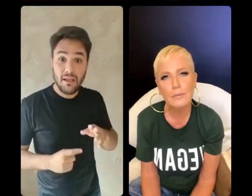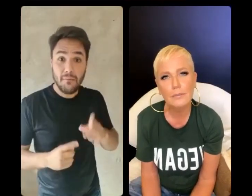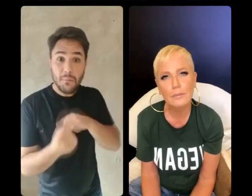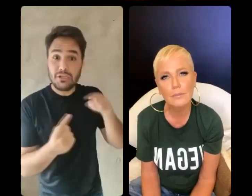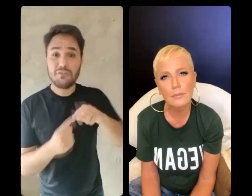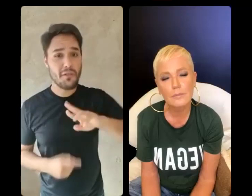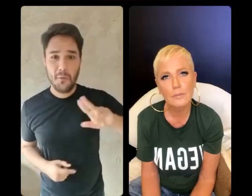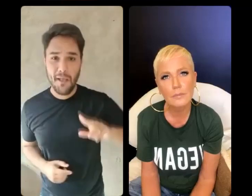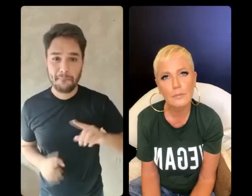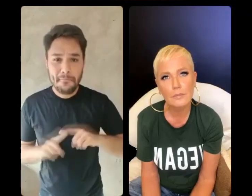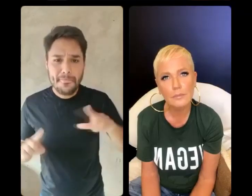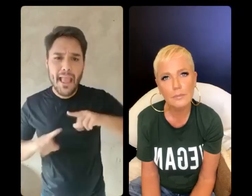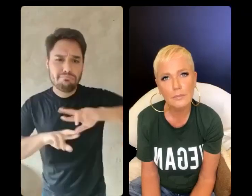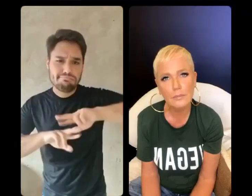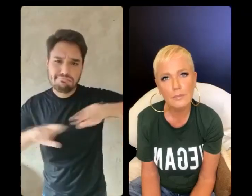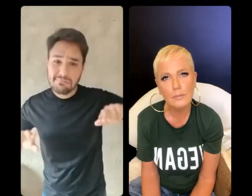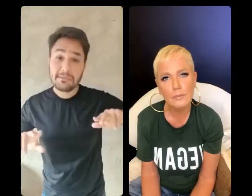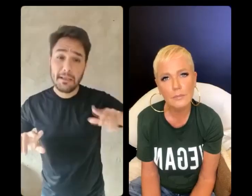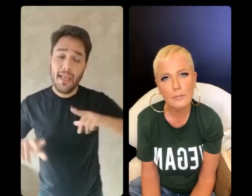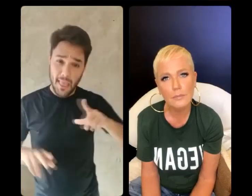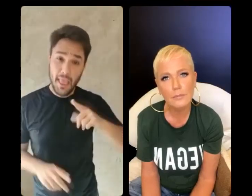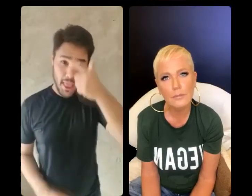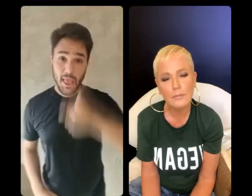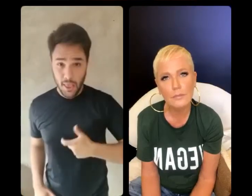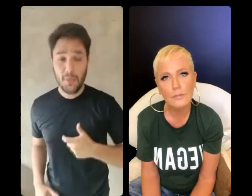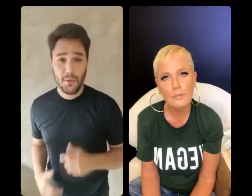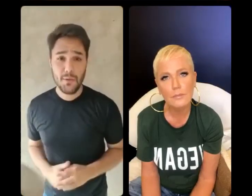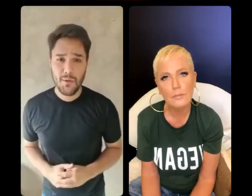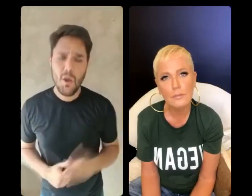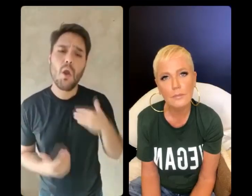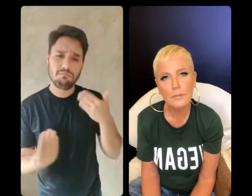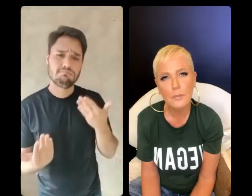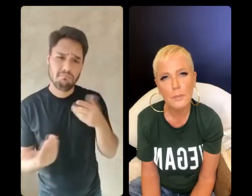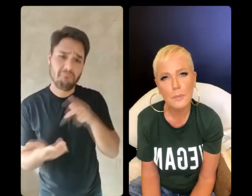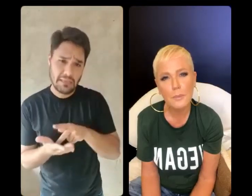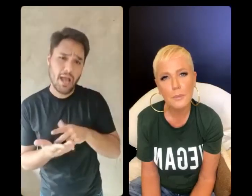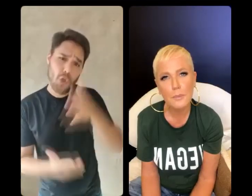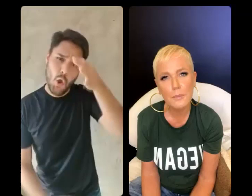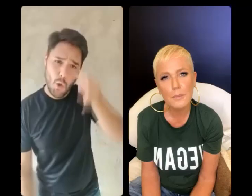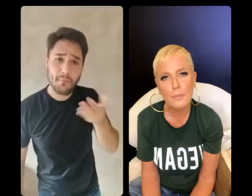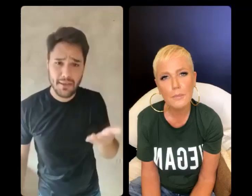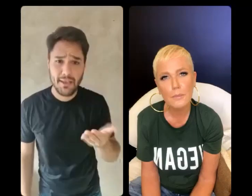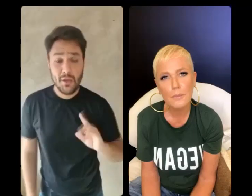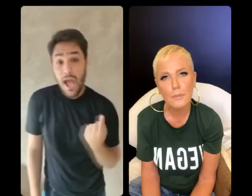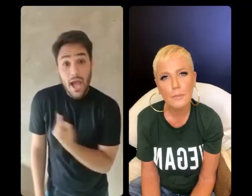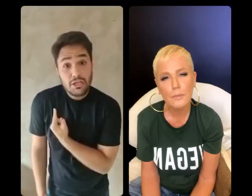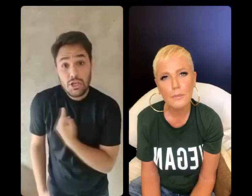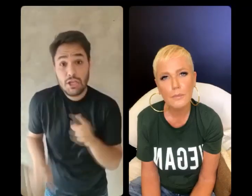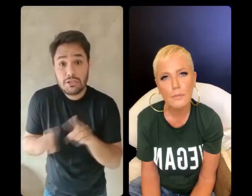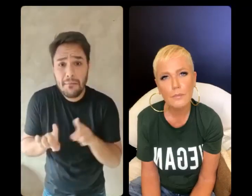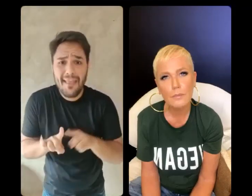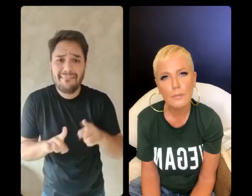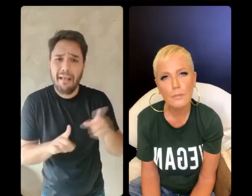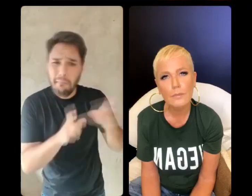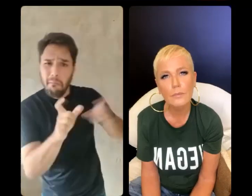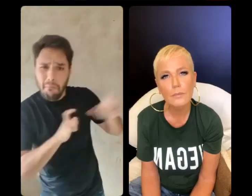Existem várias coisas. É assim, eu sou uma pessoa que, eu entendo perfeitamente. A gente também não tem um ouvido de pinico para ficar ouvindo tanta